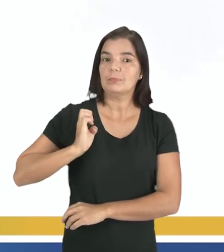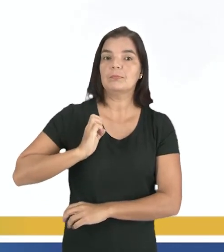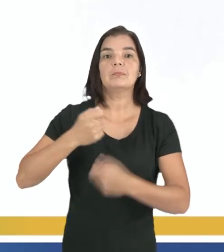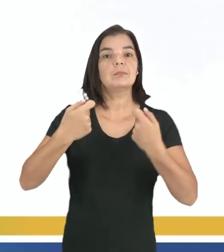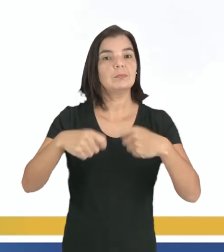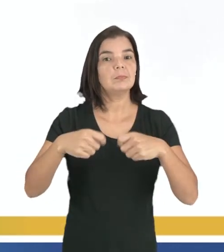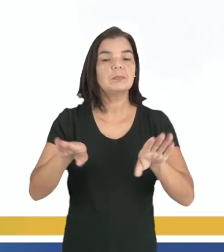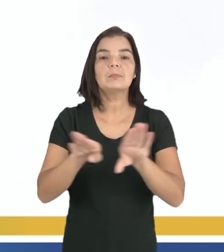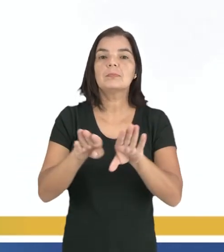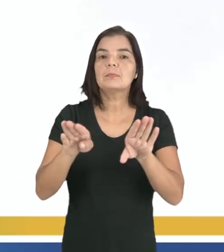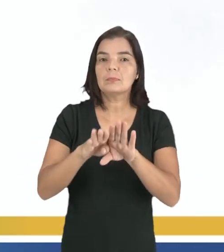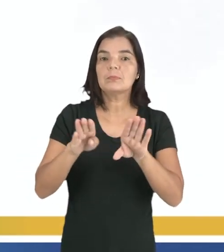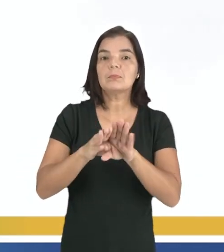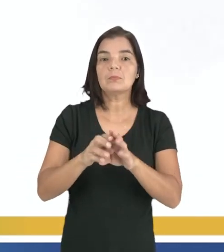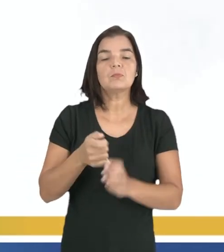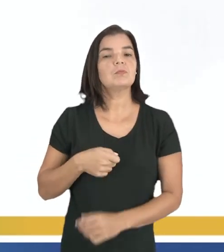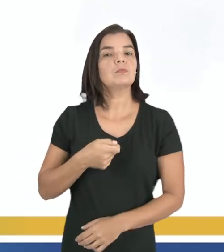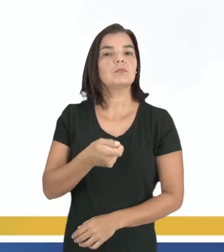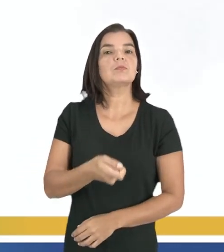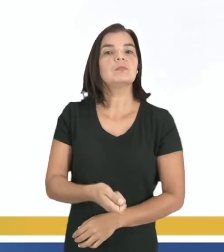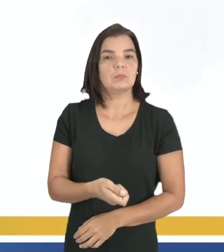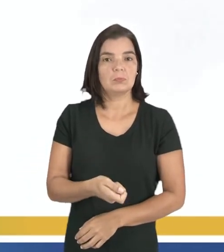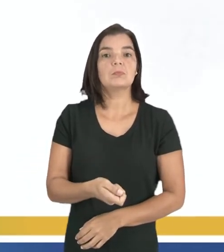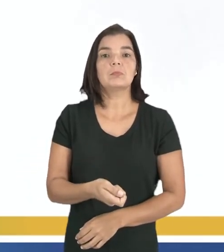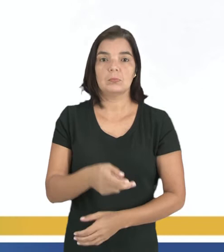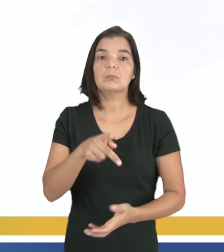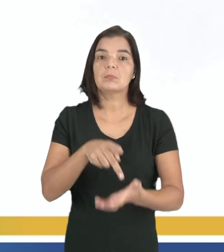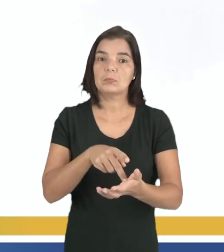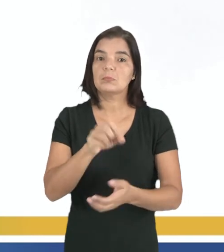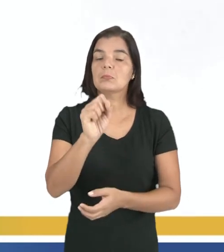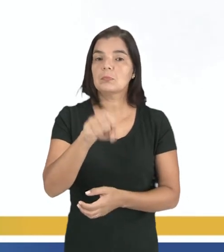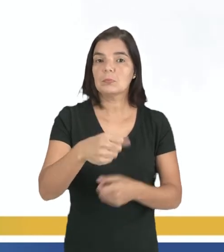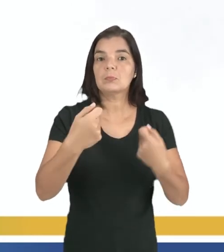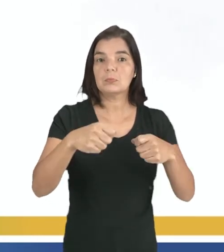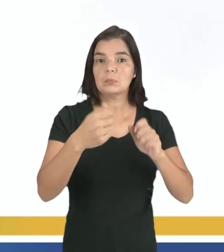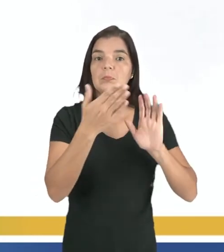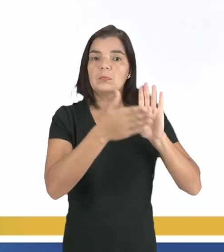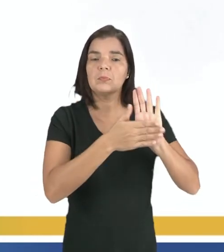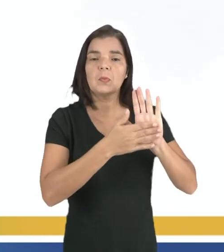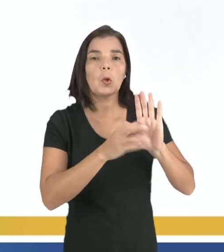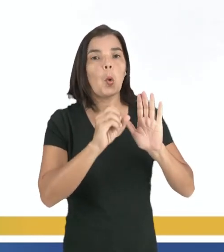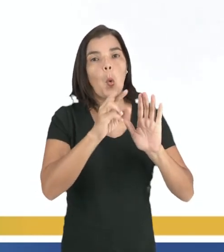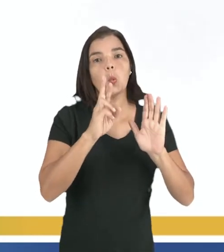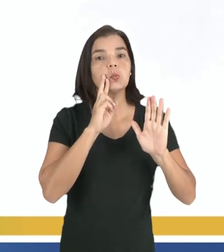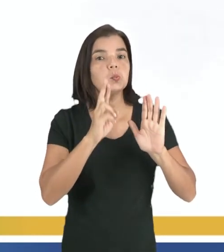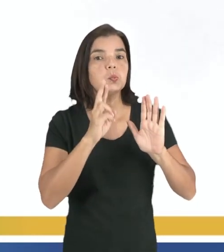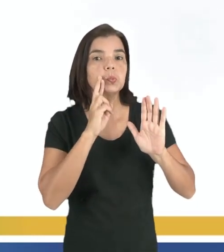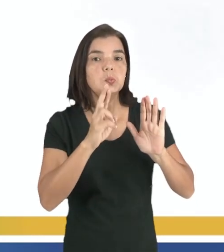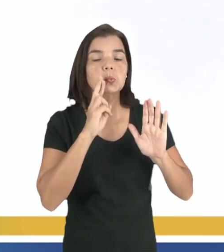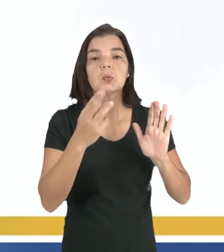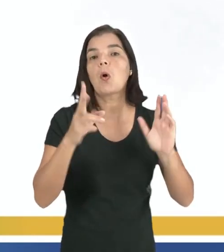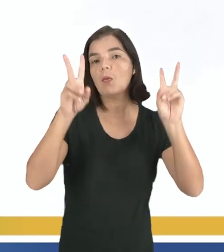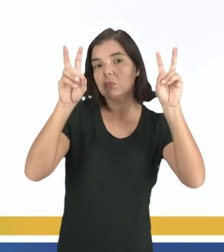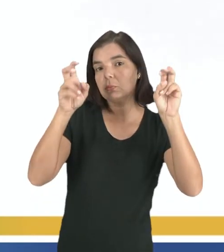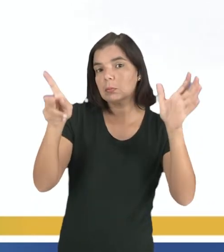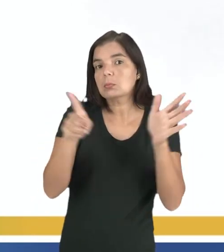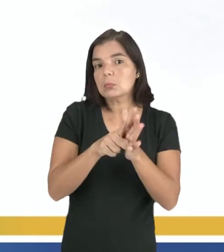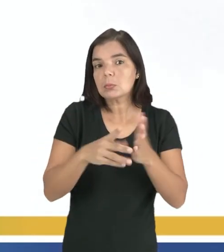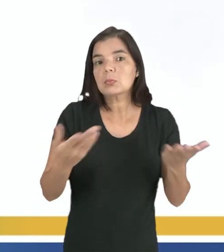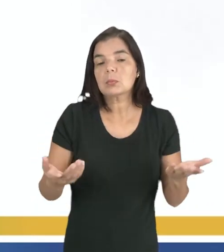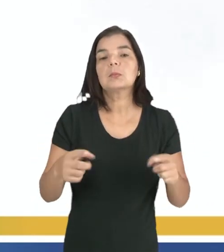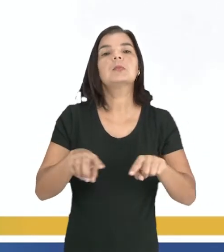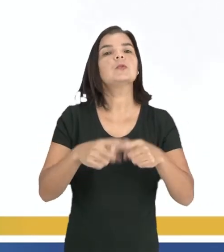precisamos ainda estabelecer o nosso posicionamento, né? Se nós vamos defender, criticar, né? Aquele tema específico.